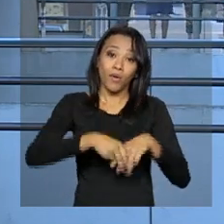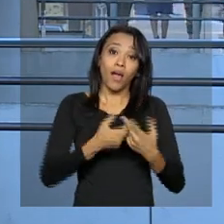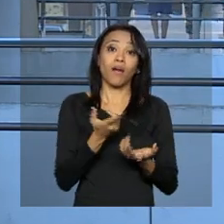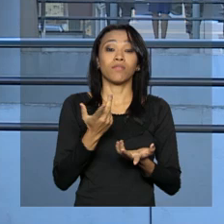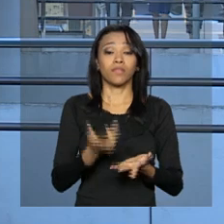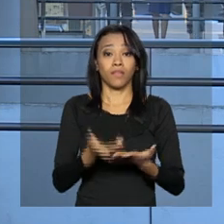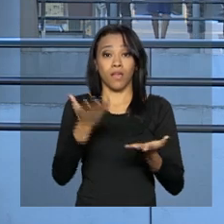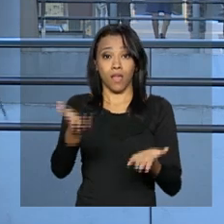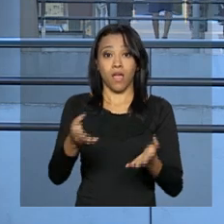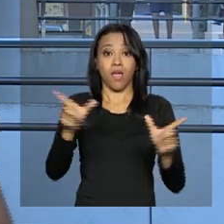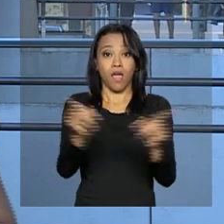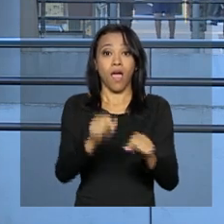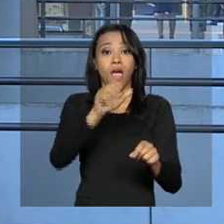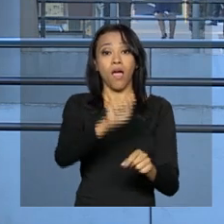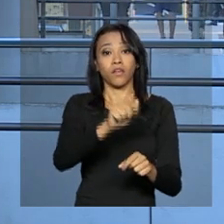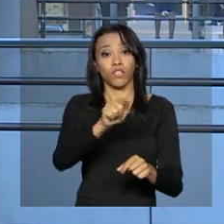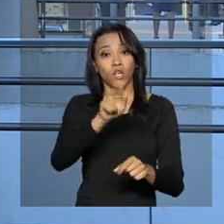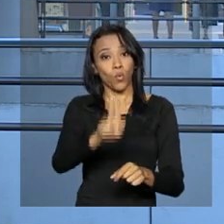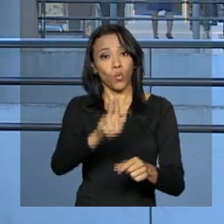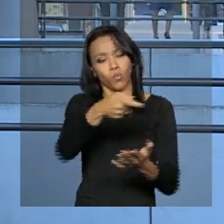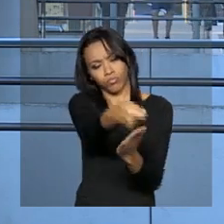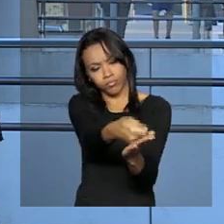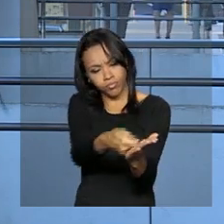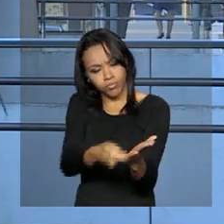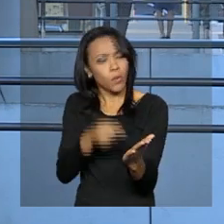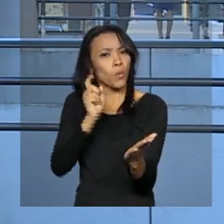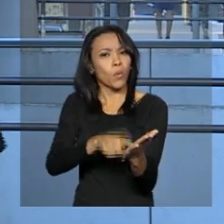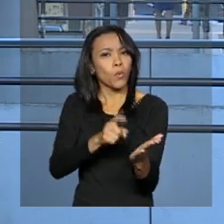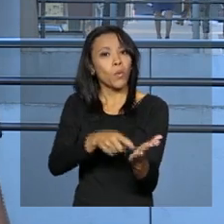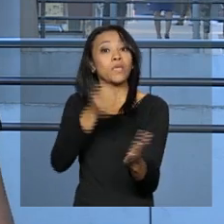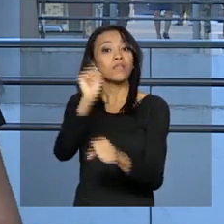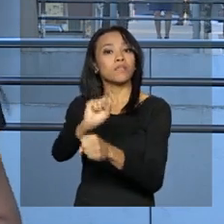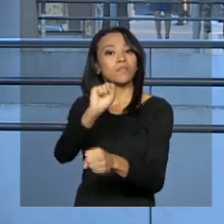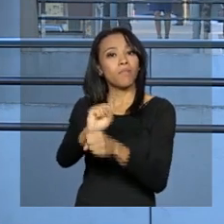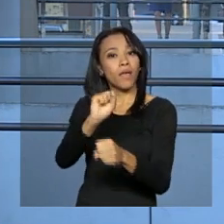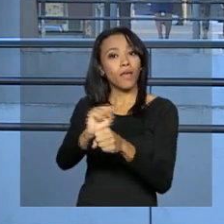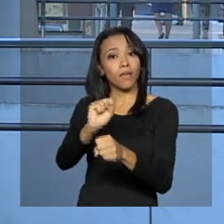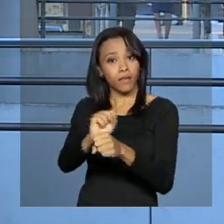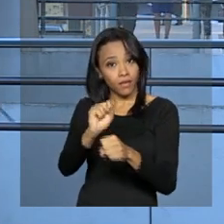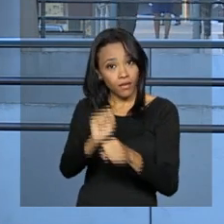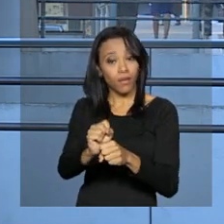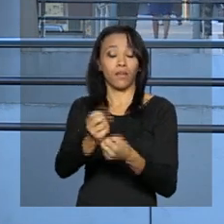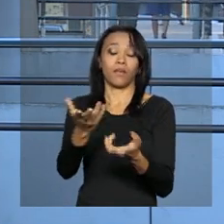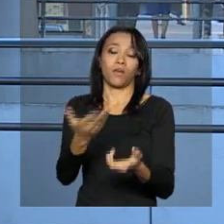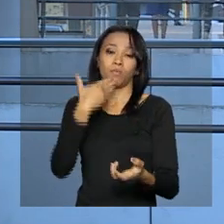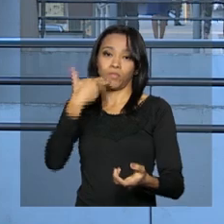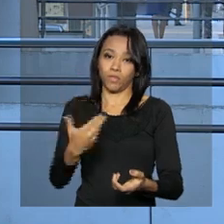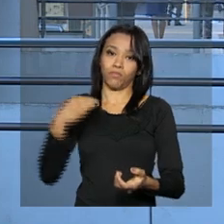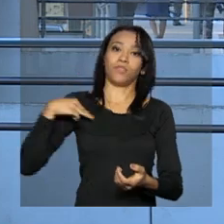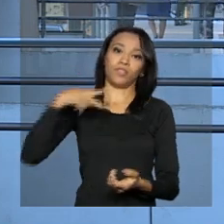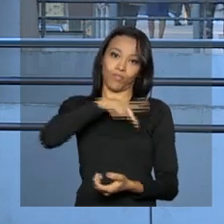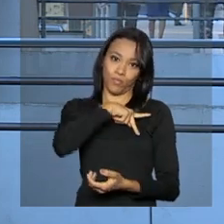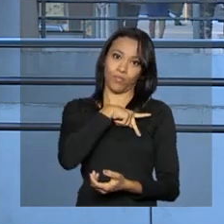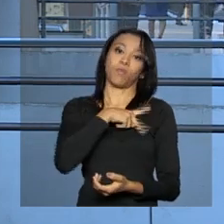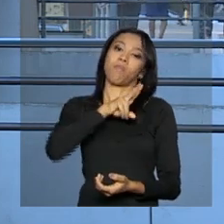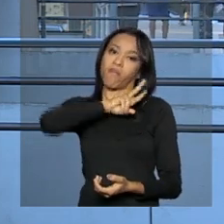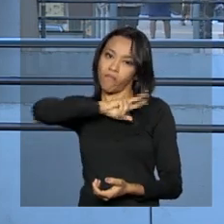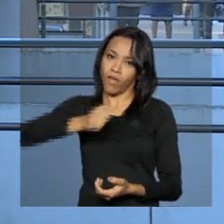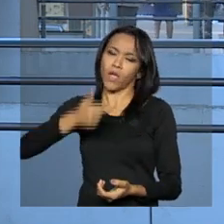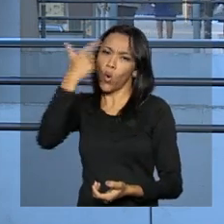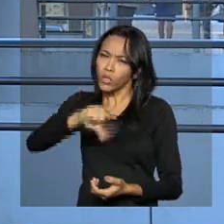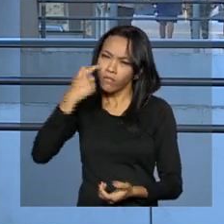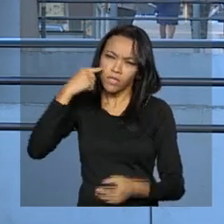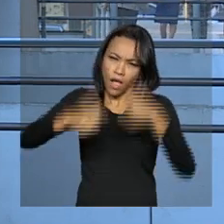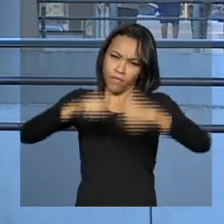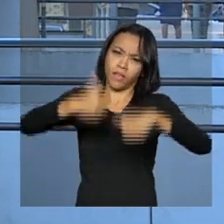nota, a Advocacia-Geral da União informou que aguarda a notificação, mas adiantou que vai recorrer